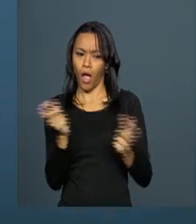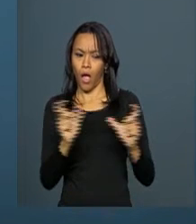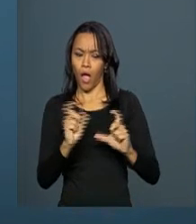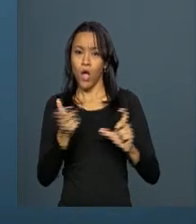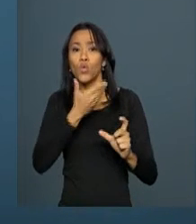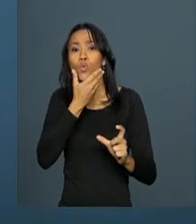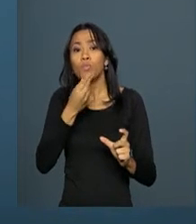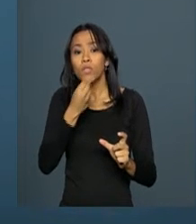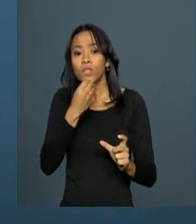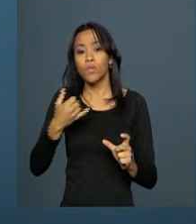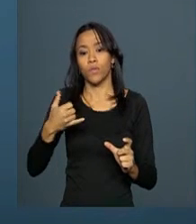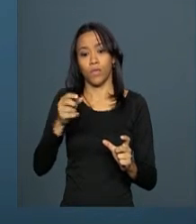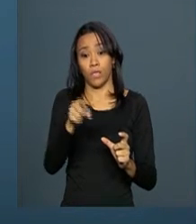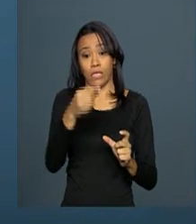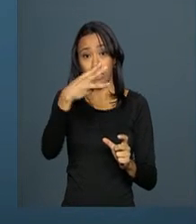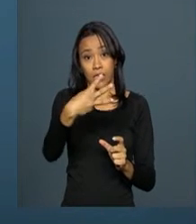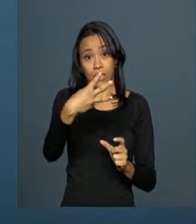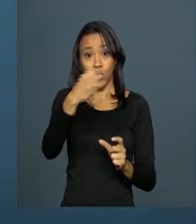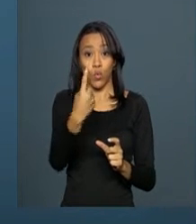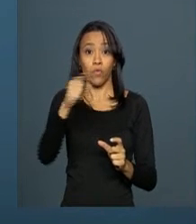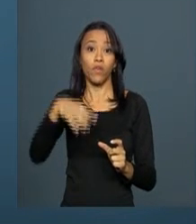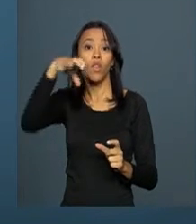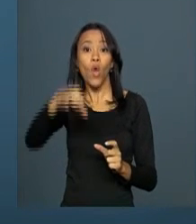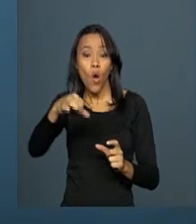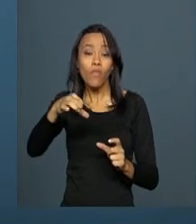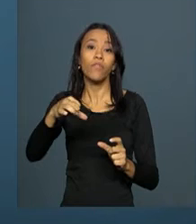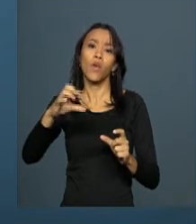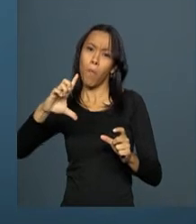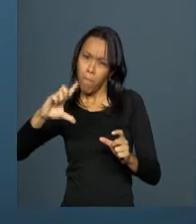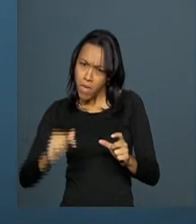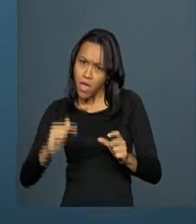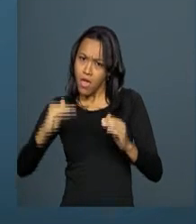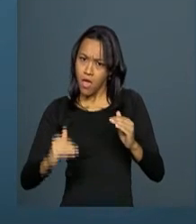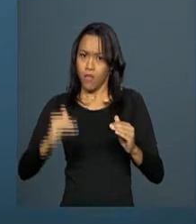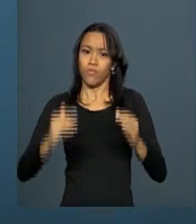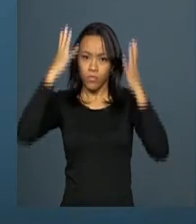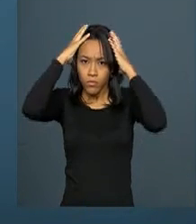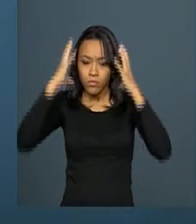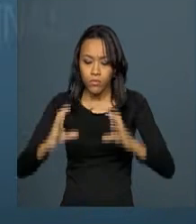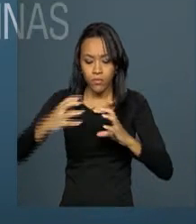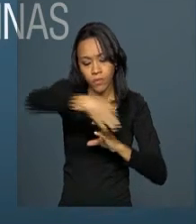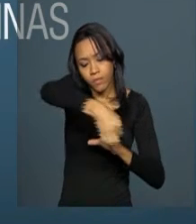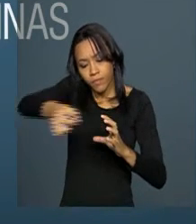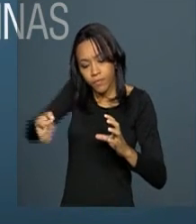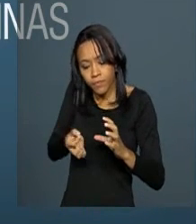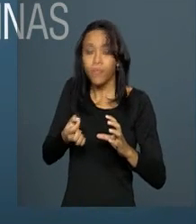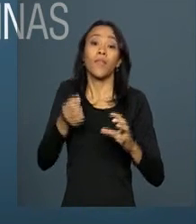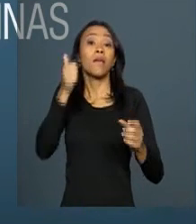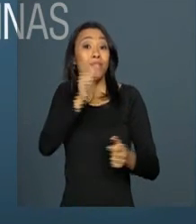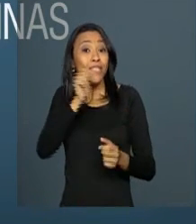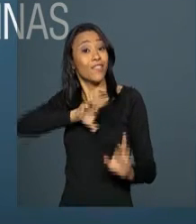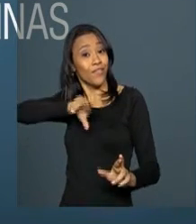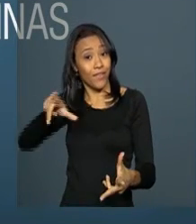meninos nascidos com 31,9 centímetros ou menos de circunferência da cabeça. Para as meninas, a medida vai